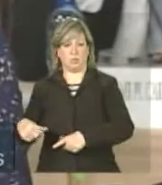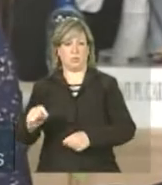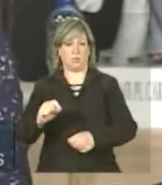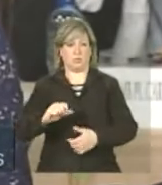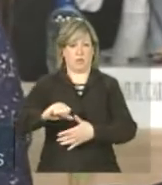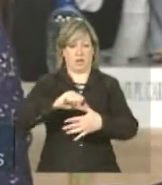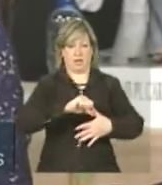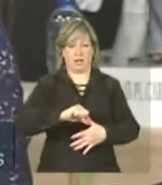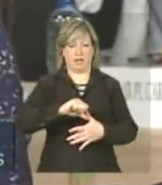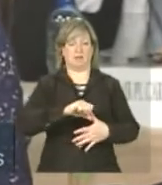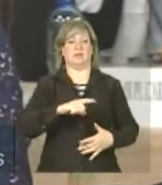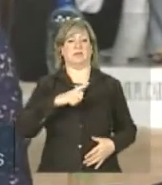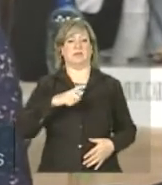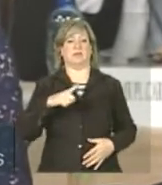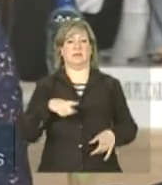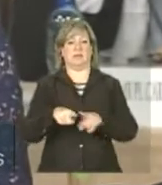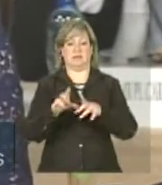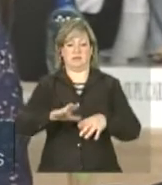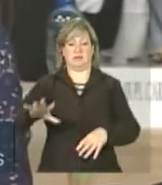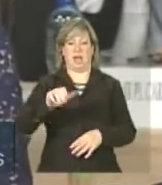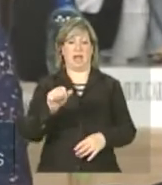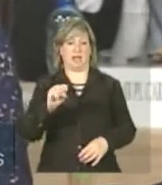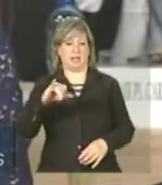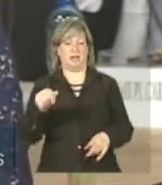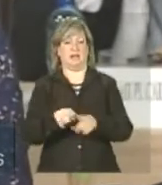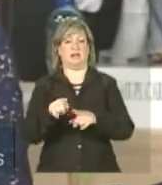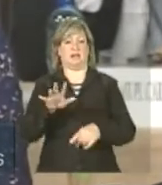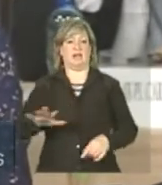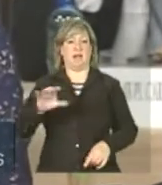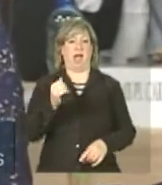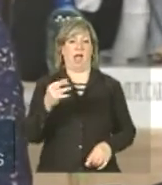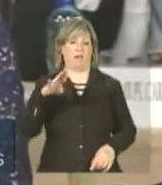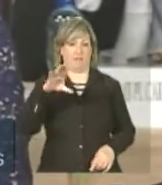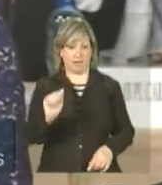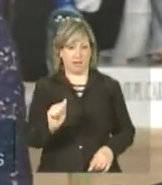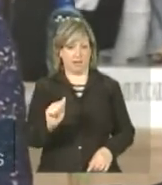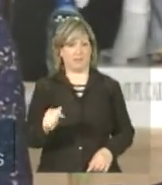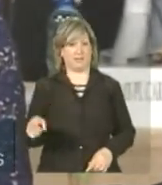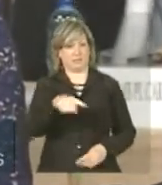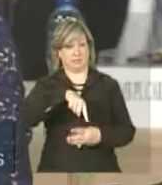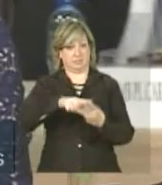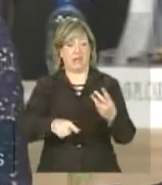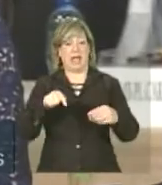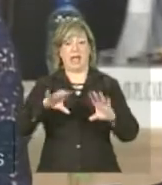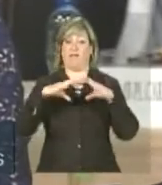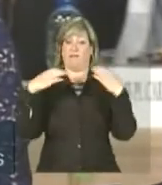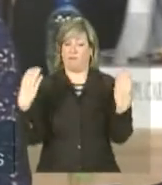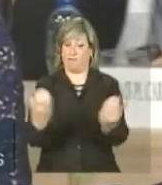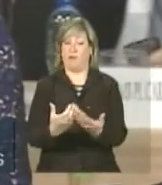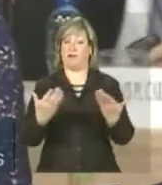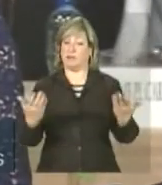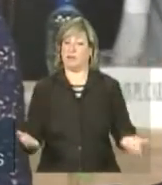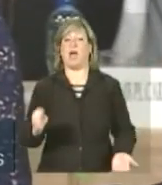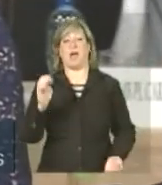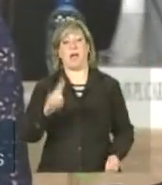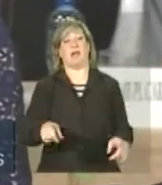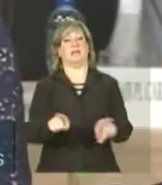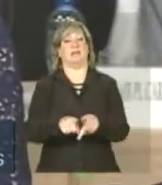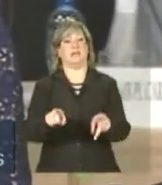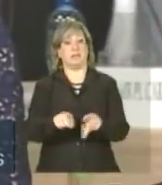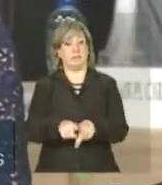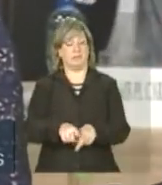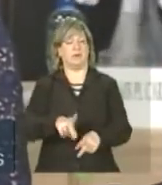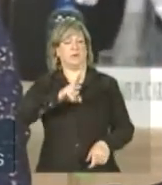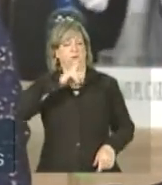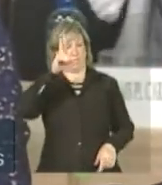Latina, a Ásia e a África. Este fórum, portanto, é também um poderoso